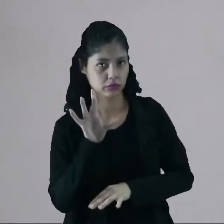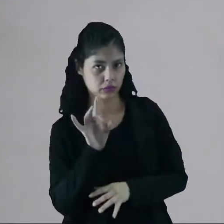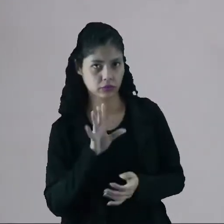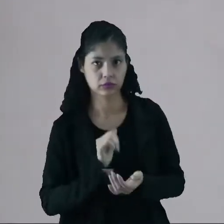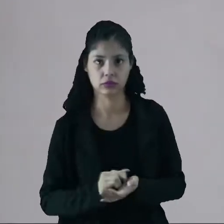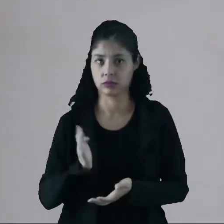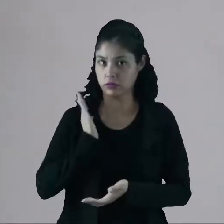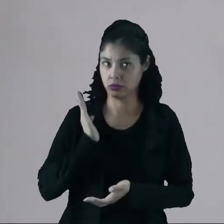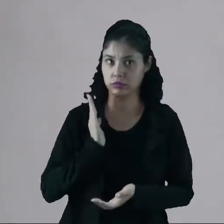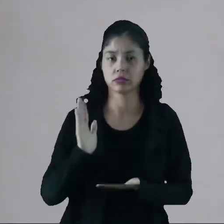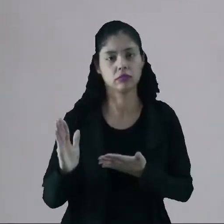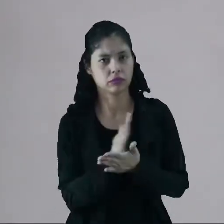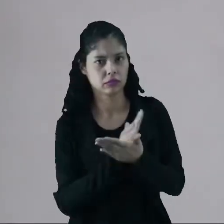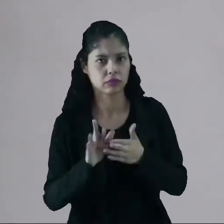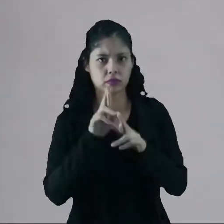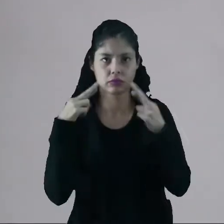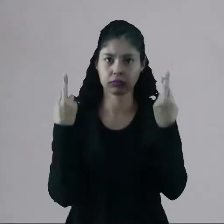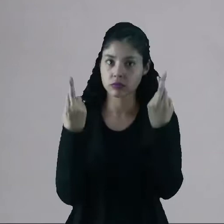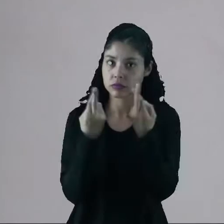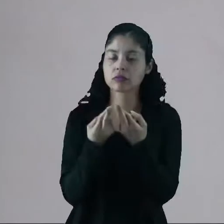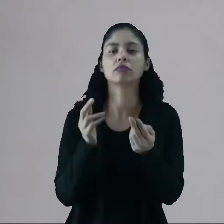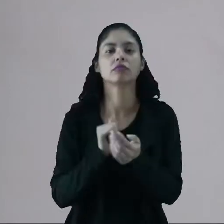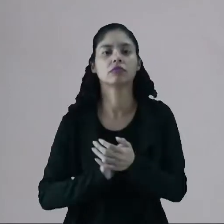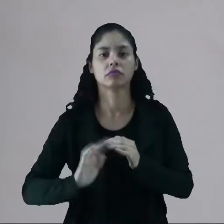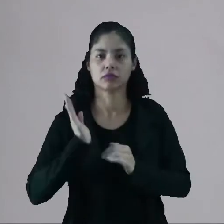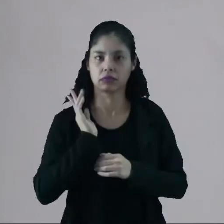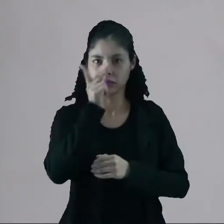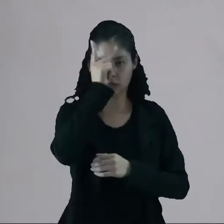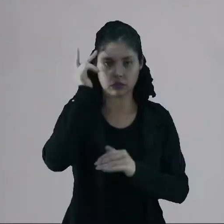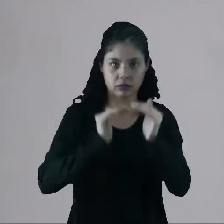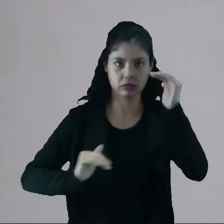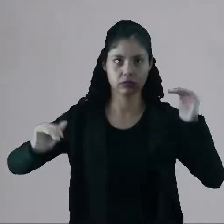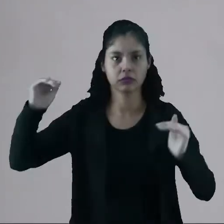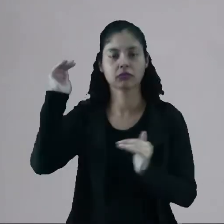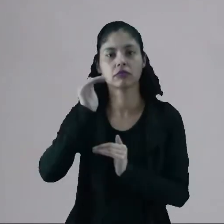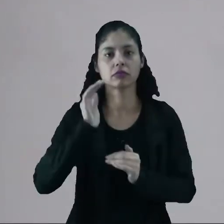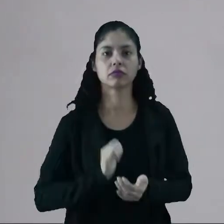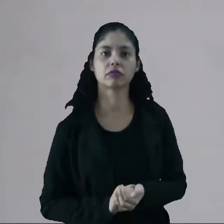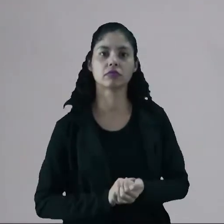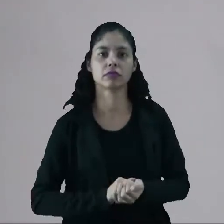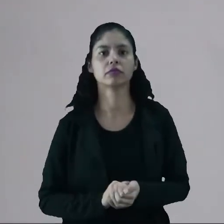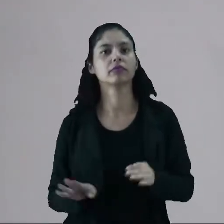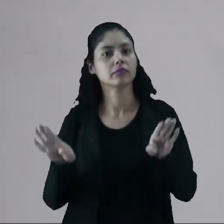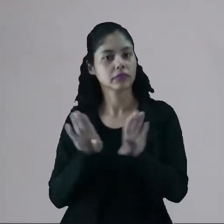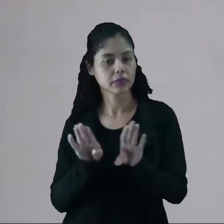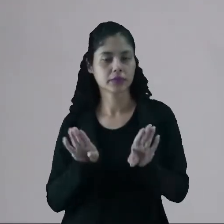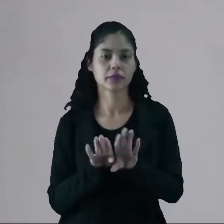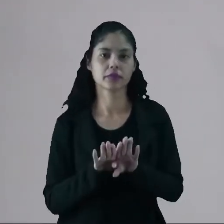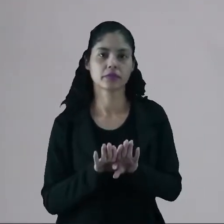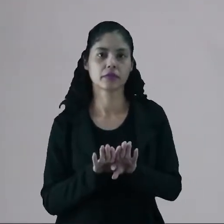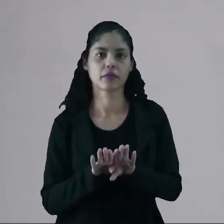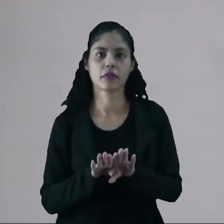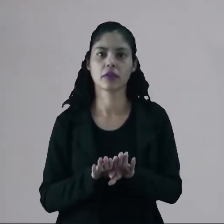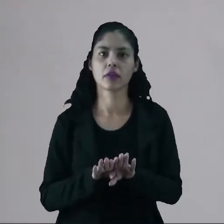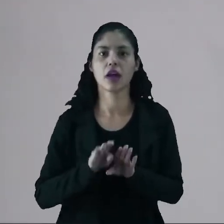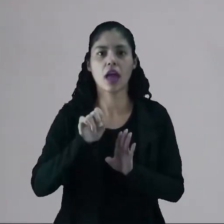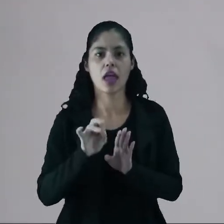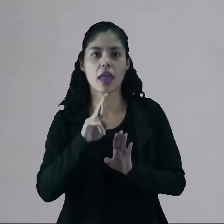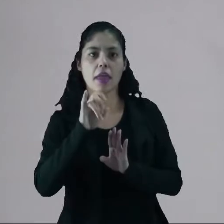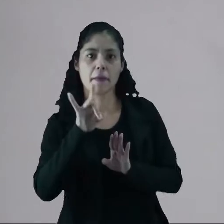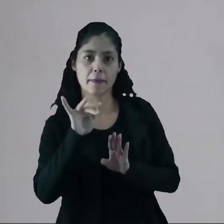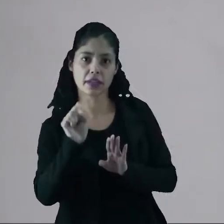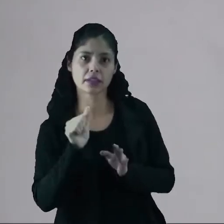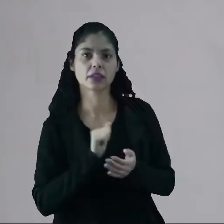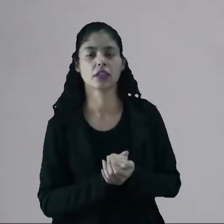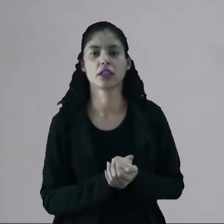burgueses, alguns reis, alguns nobres também vão ter essa função. E a imprensa que vai surgir nesse período, gente, vai